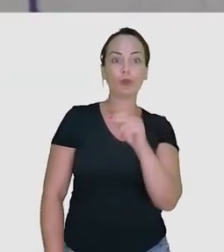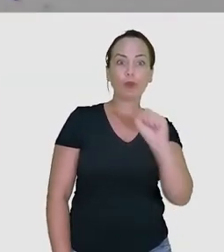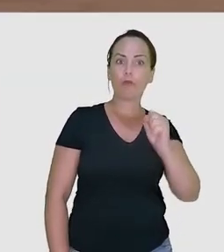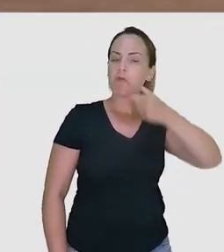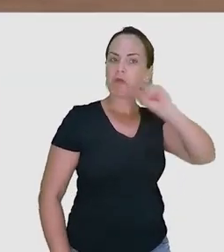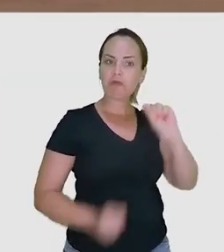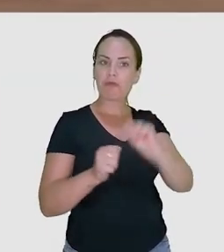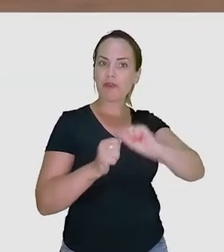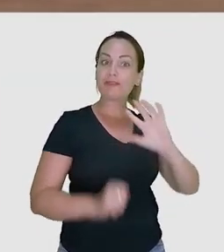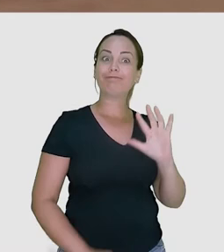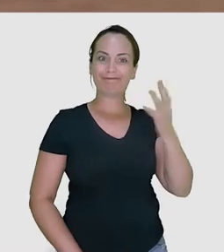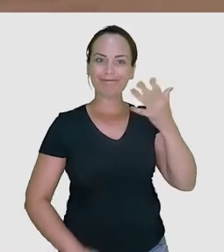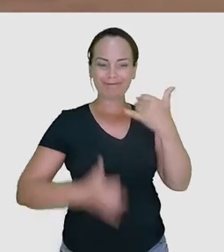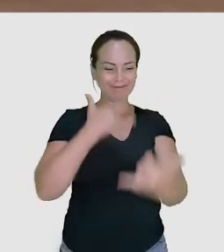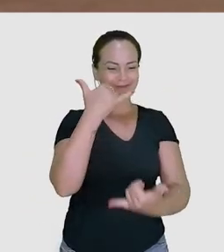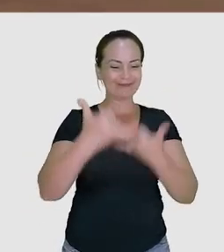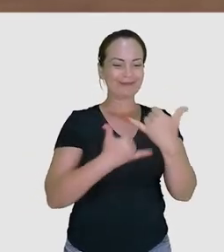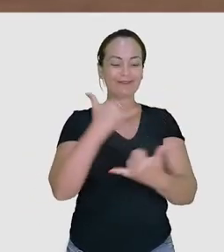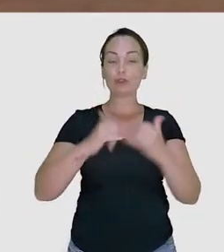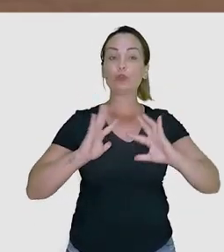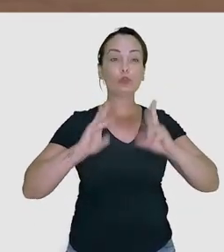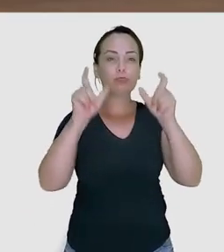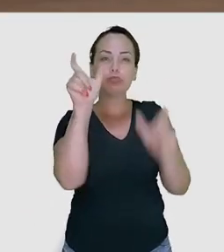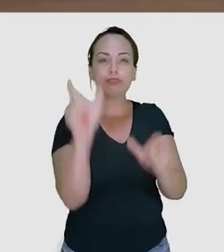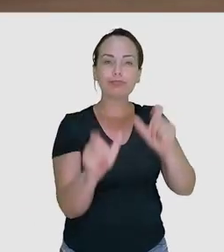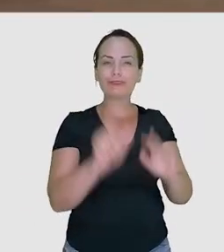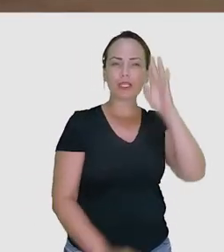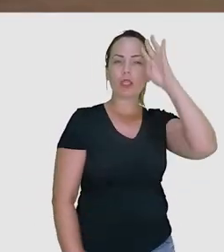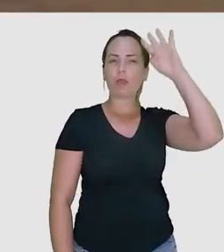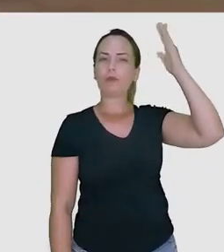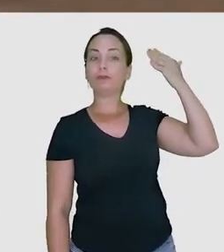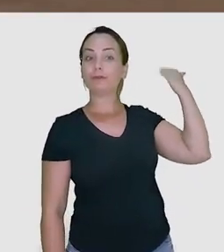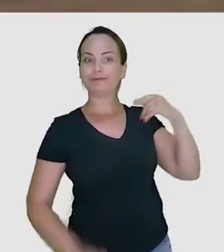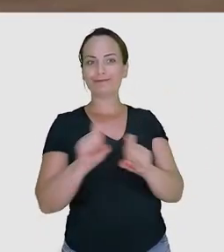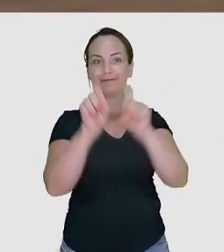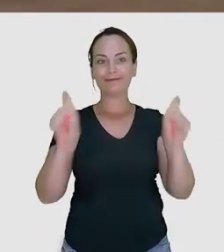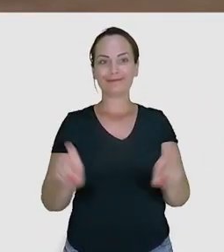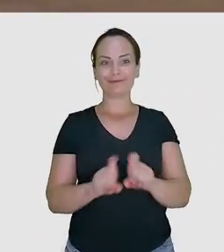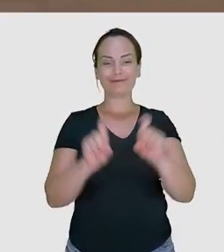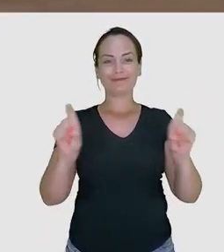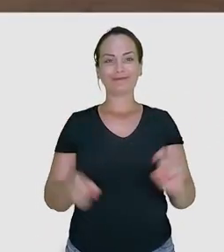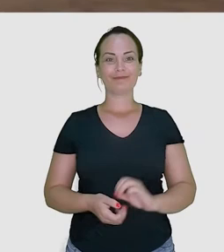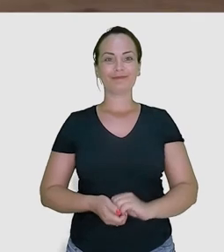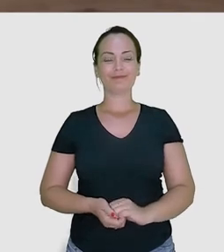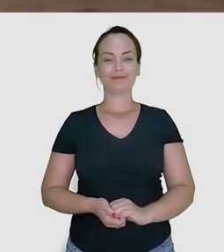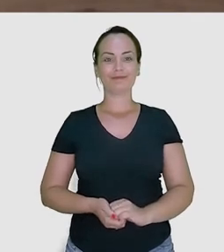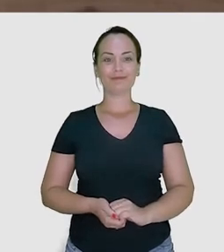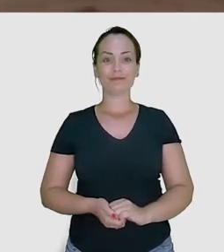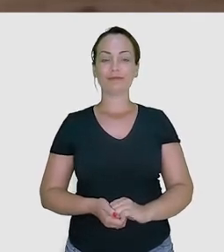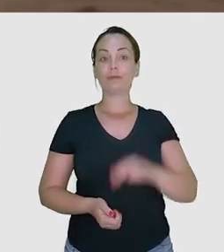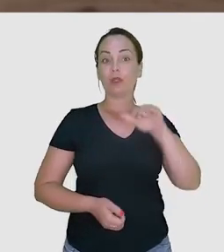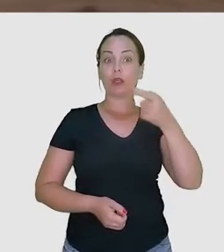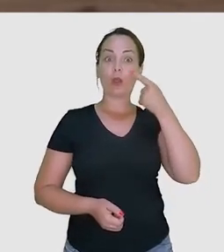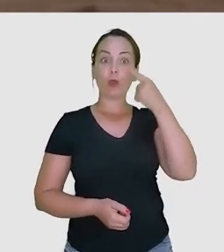professores da sua escola e equipe Wash, tirar ela do papel e transformar em jogos todos os cenários e personagens que você imaginou ali,